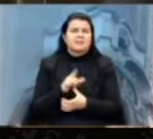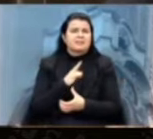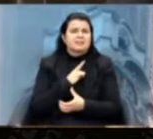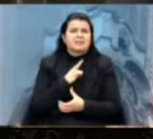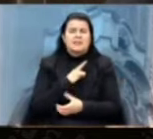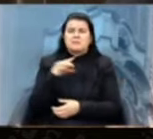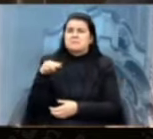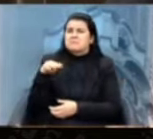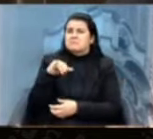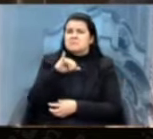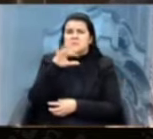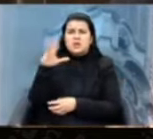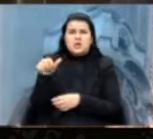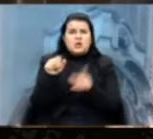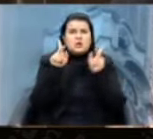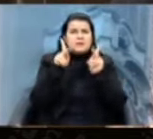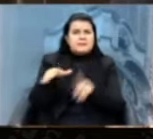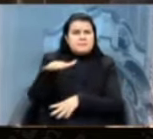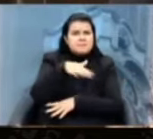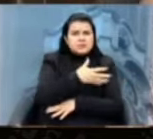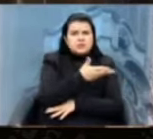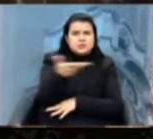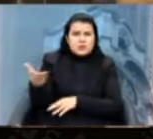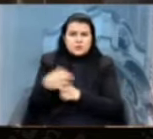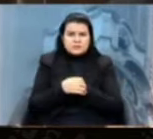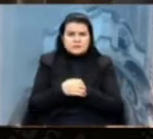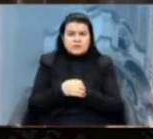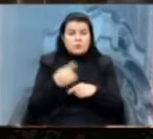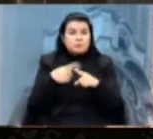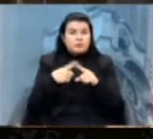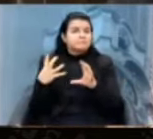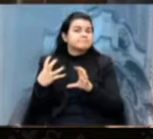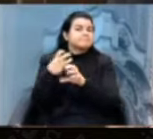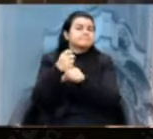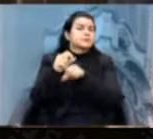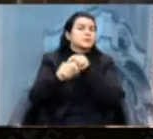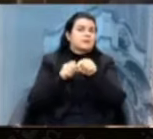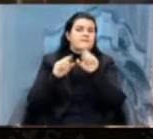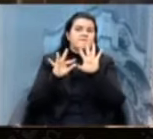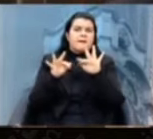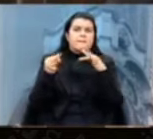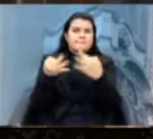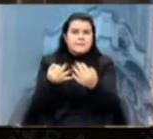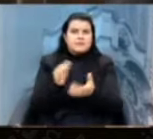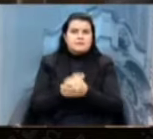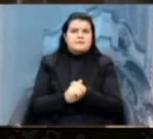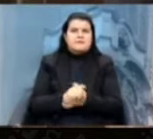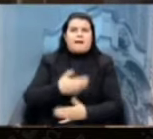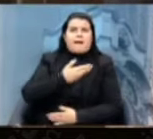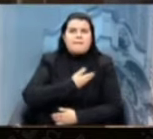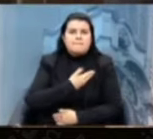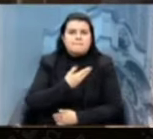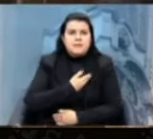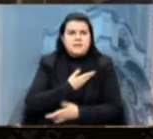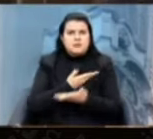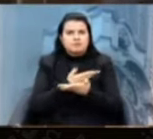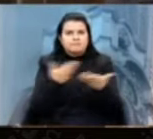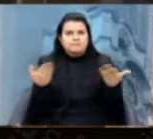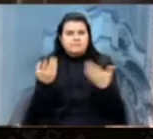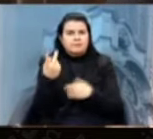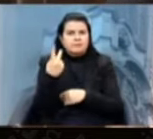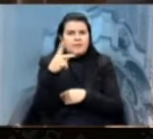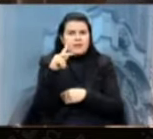de pessoas, se nós considerarmos famílias, amigos, pessoas que defendem e